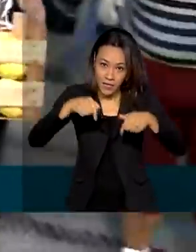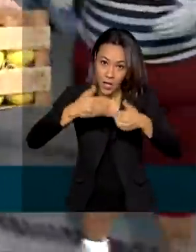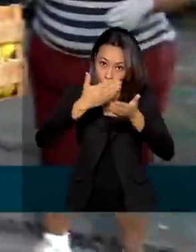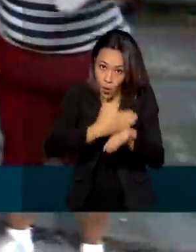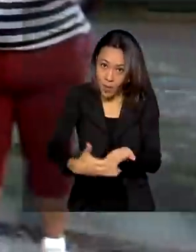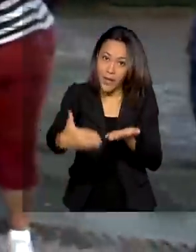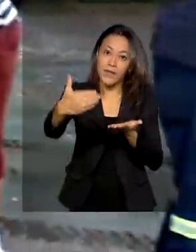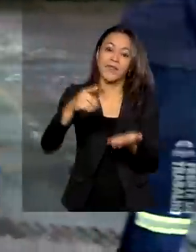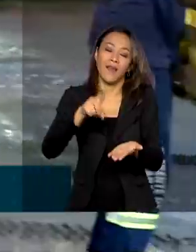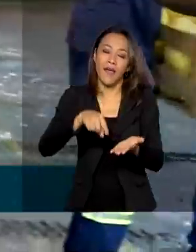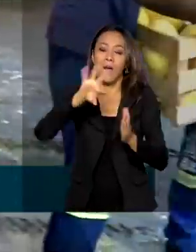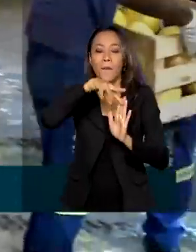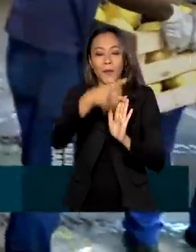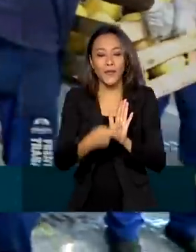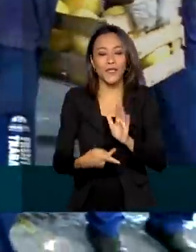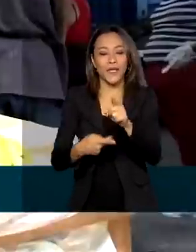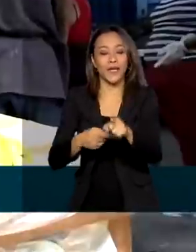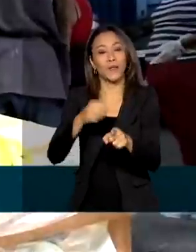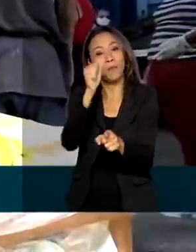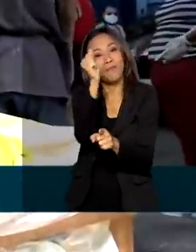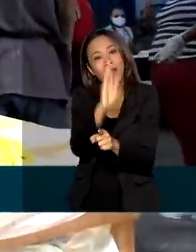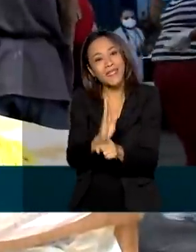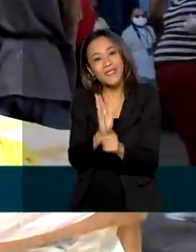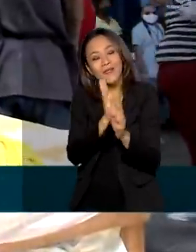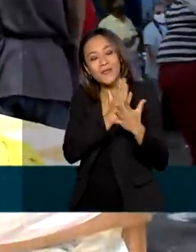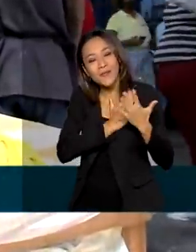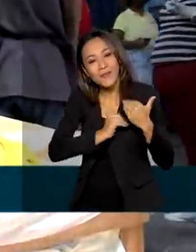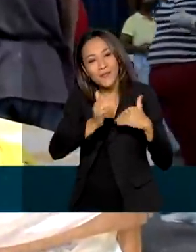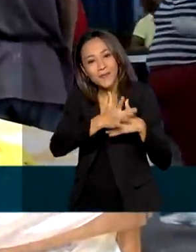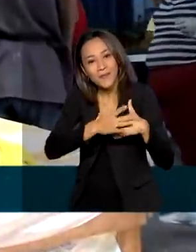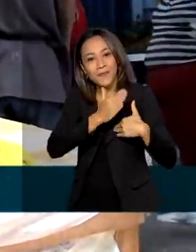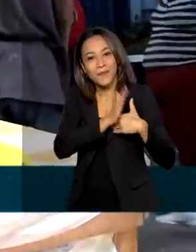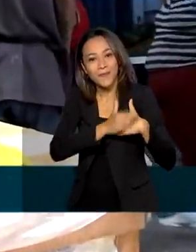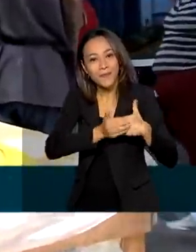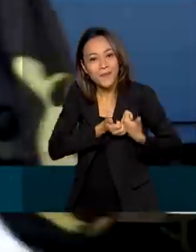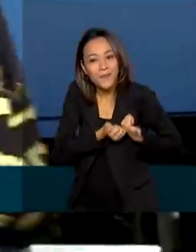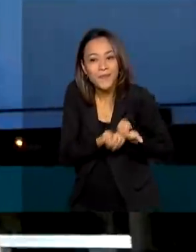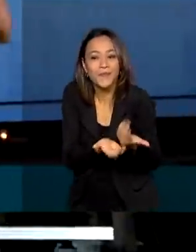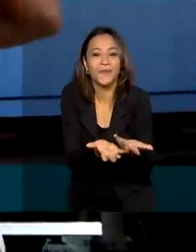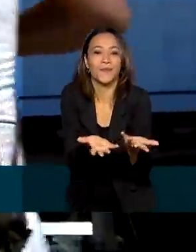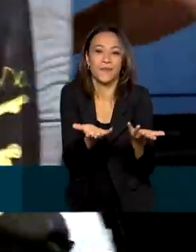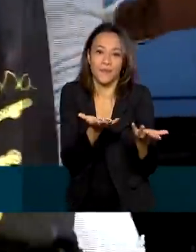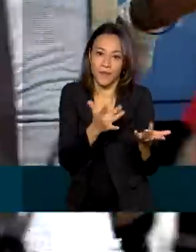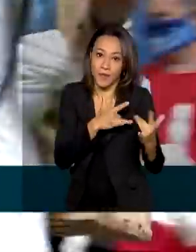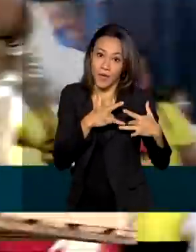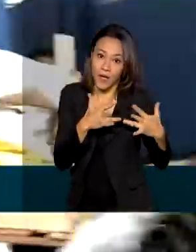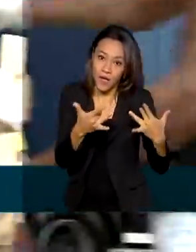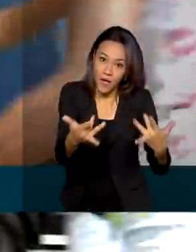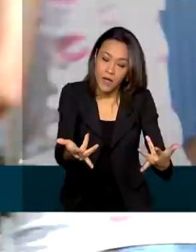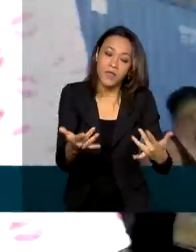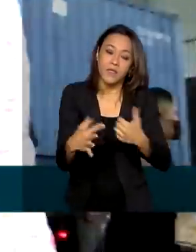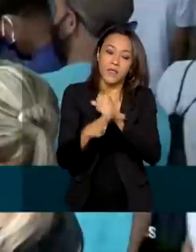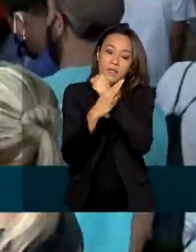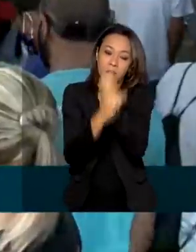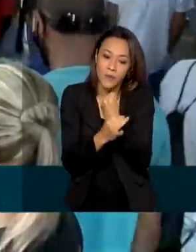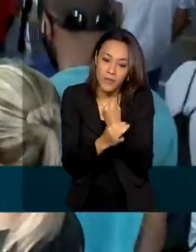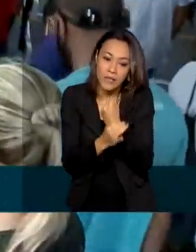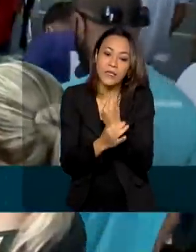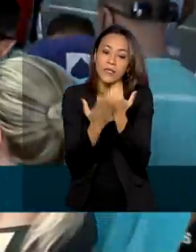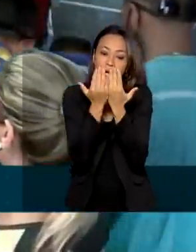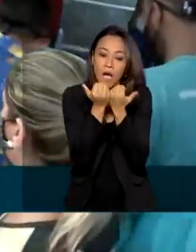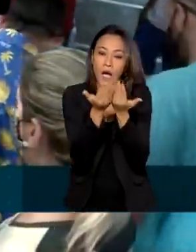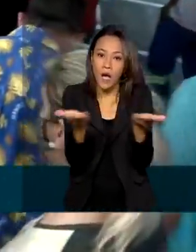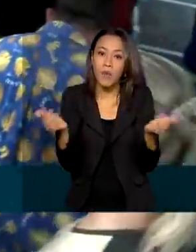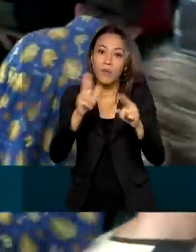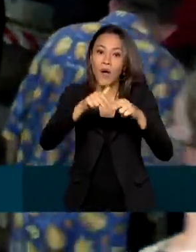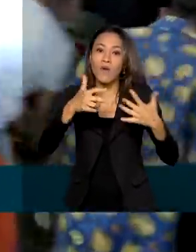o lançamento do projeto Brasil Fraterno, que vai criar uma rede para garantir segurança alimentar por meio